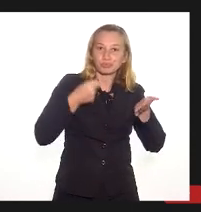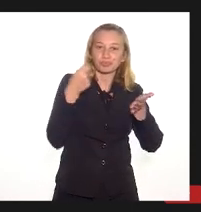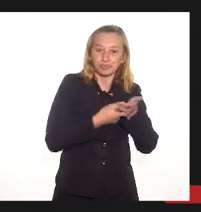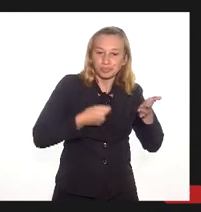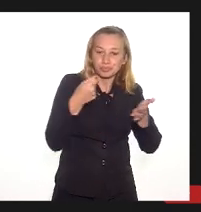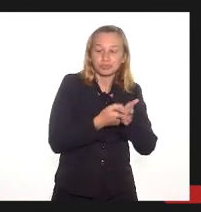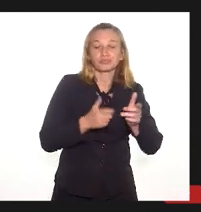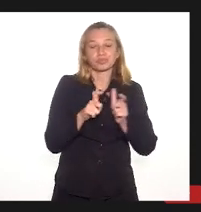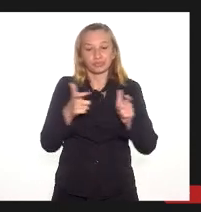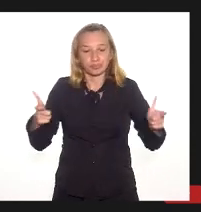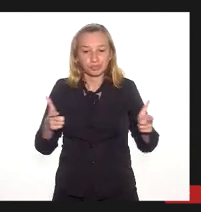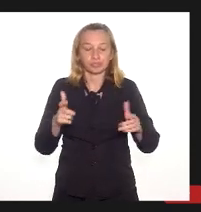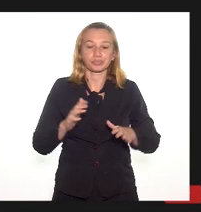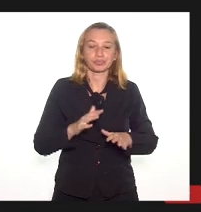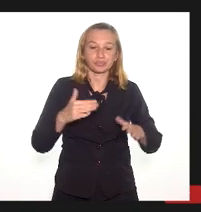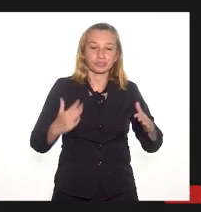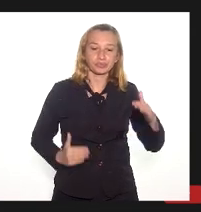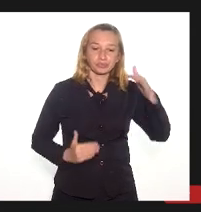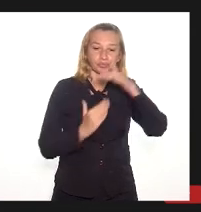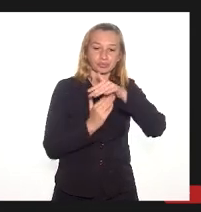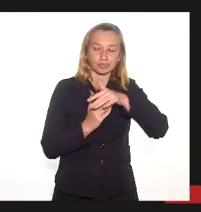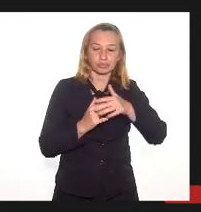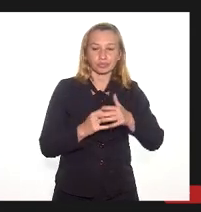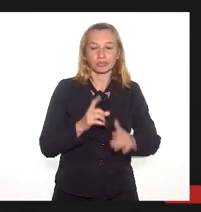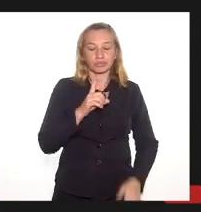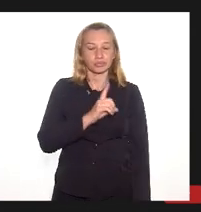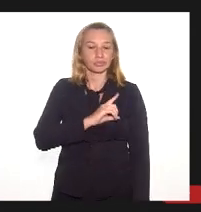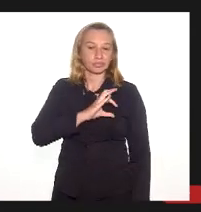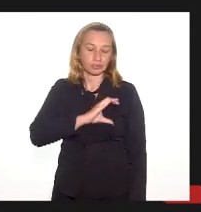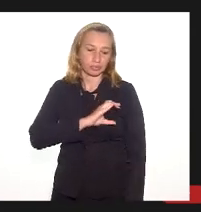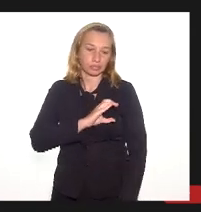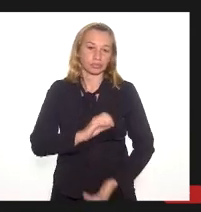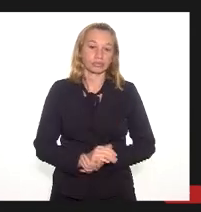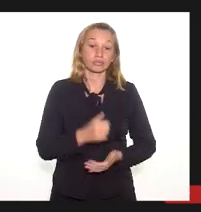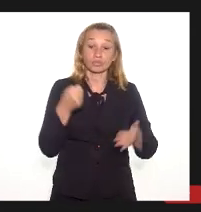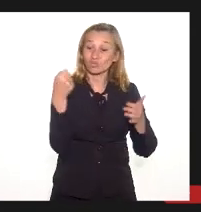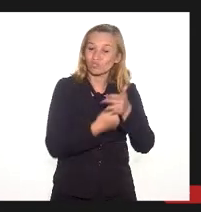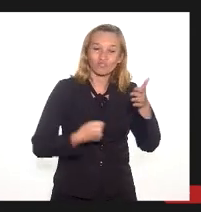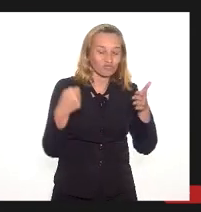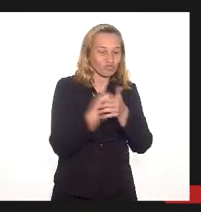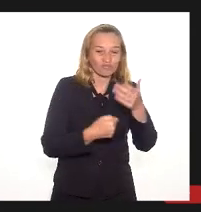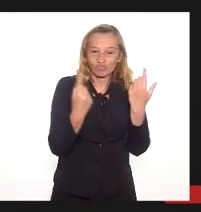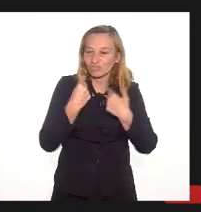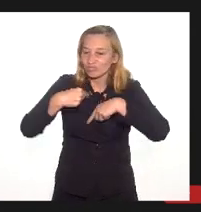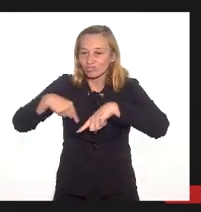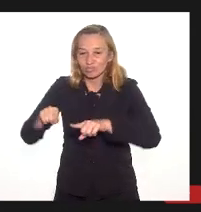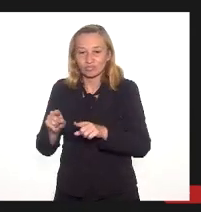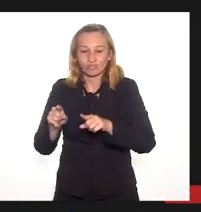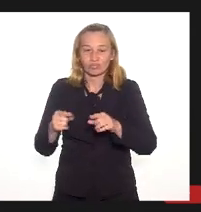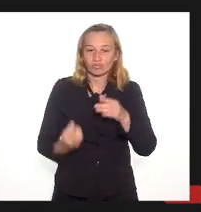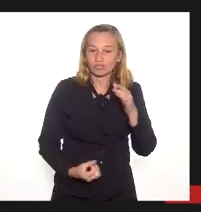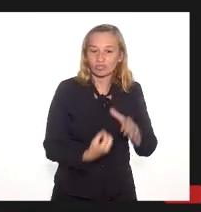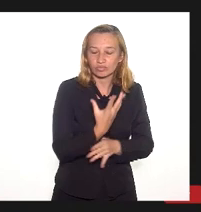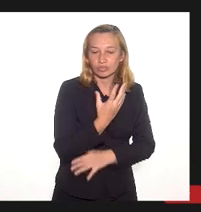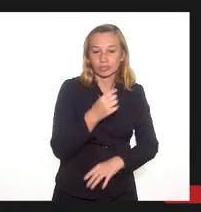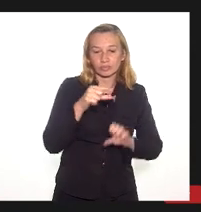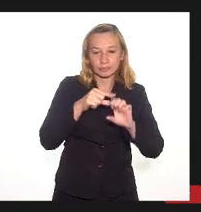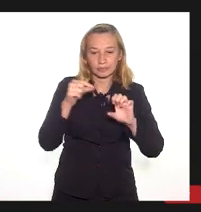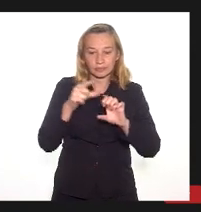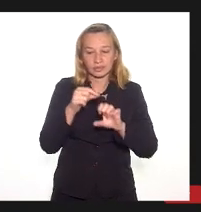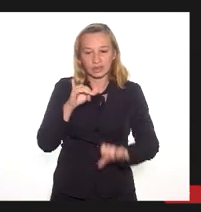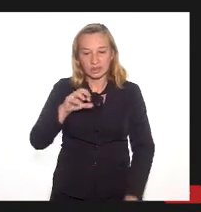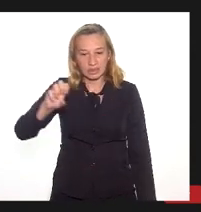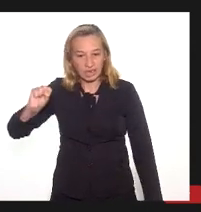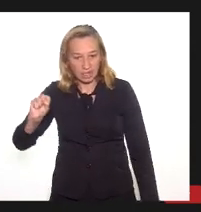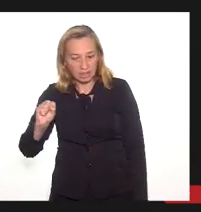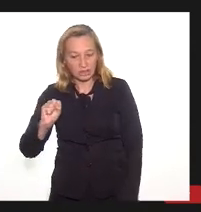que ultrapassa os limites de Duque de Caxias. é uma luta contra a instalação do empreendimento CEAGE,